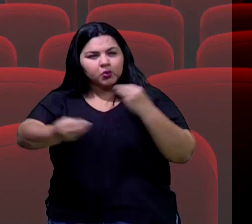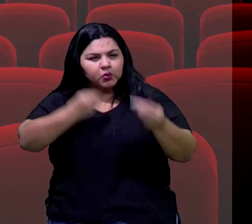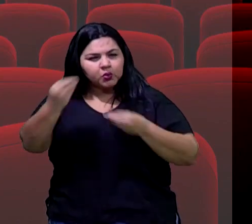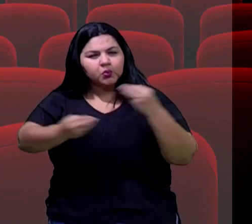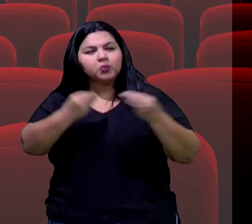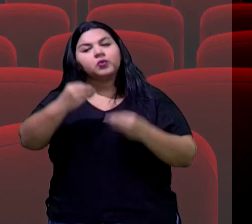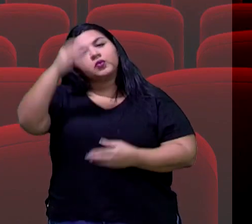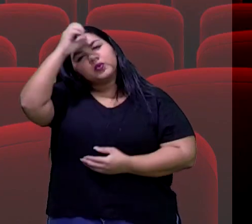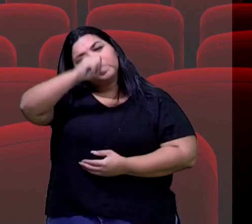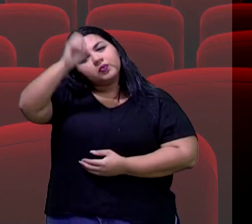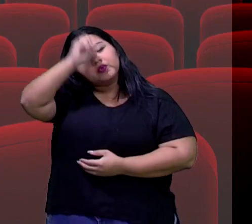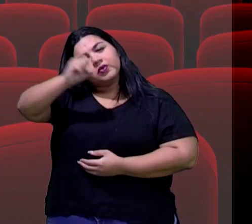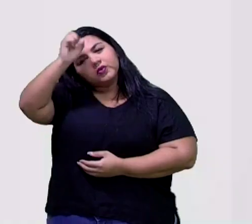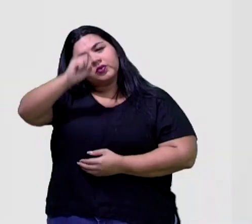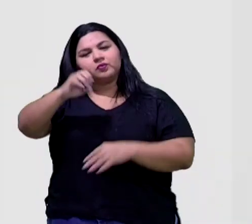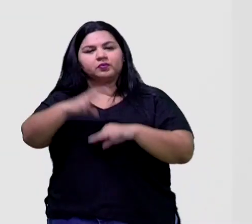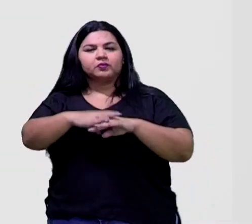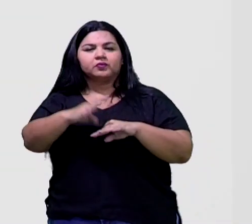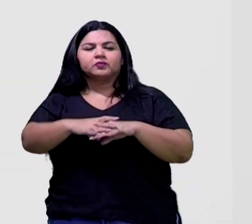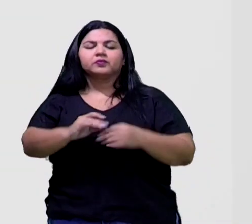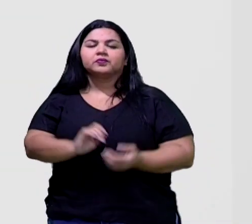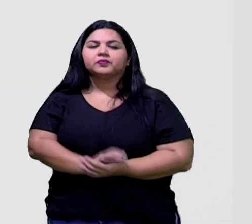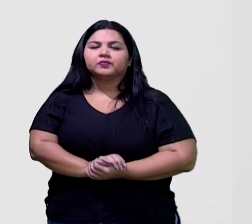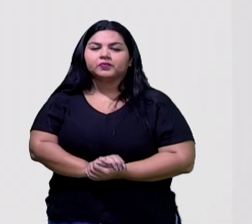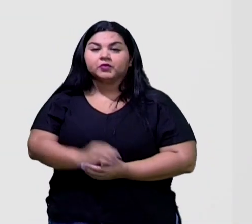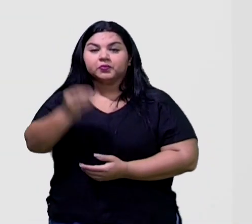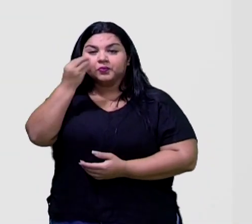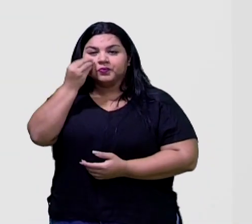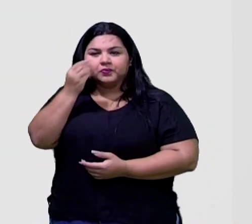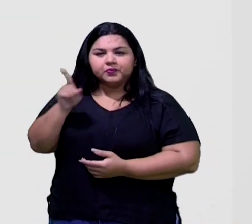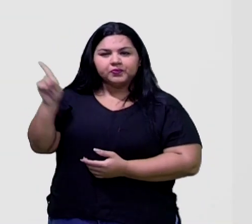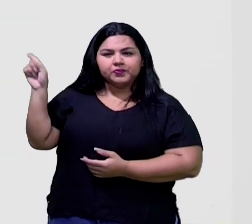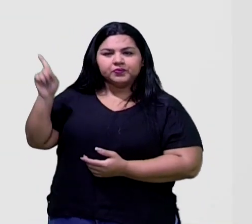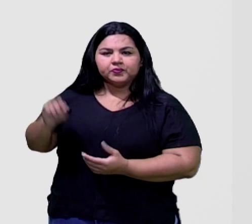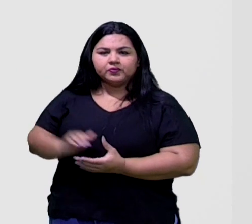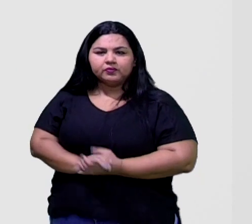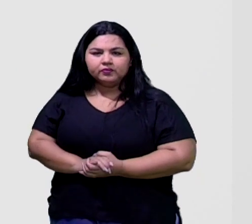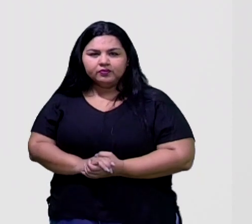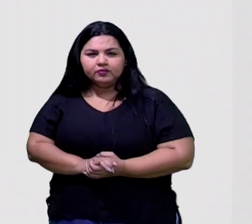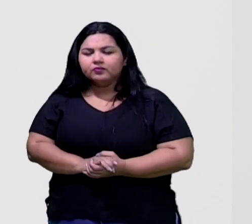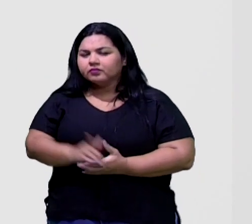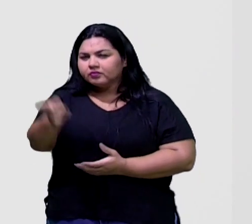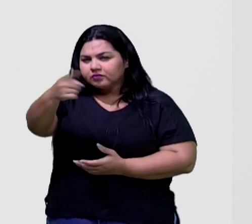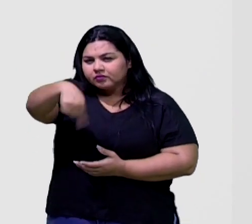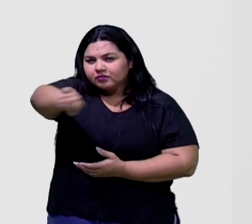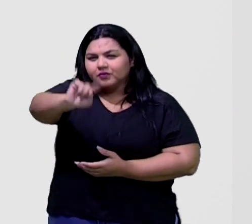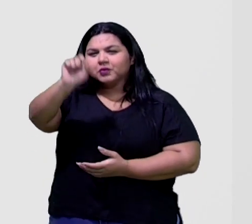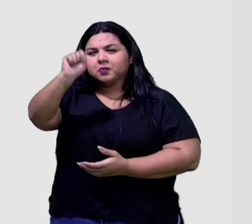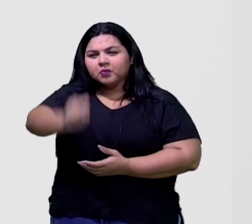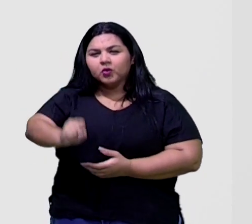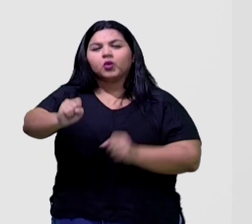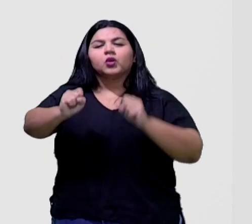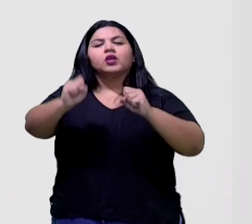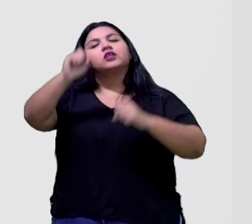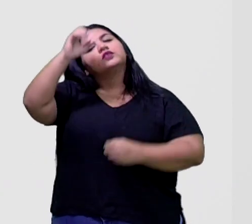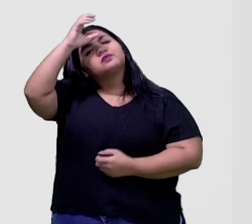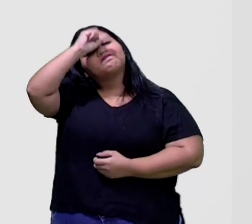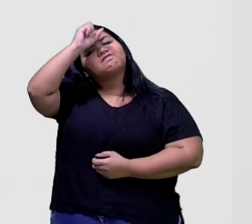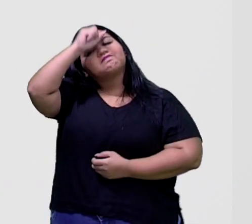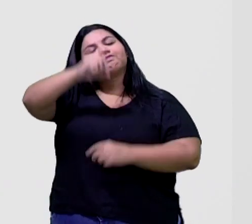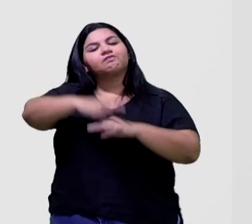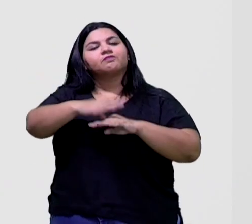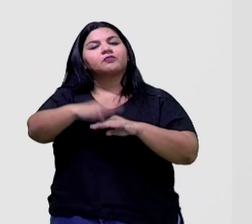a sugestão de filme que a gente traz pra vocês. Vamos observar. Você pode aprender matemática e olha a